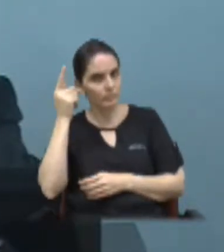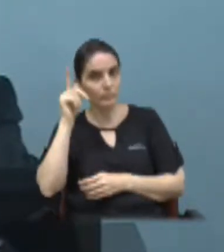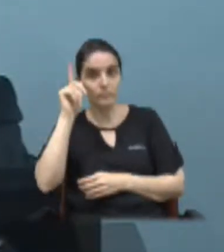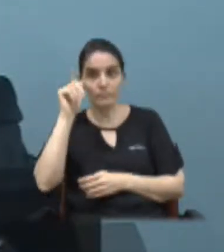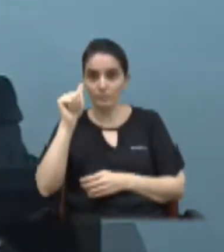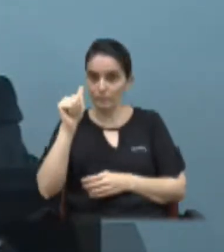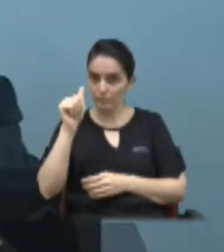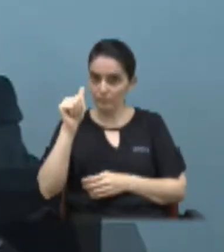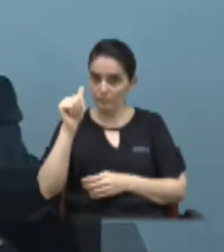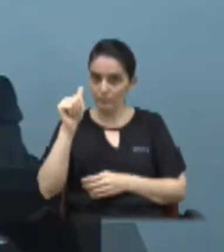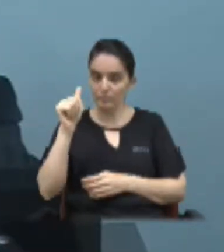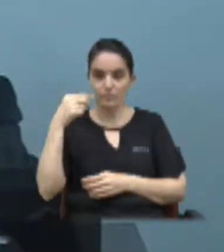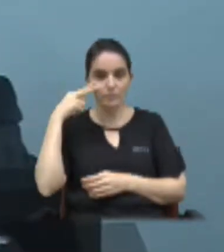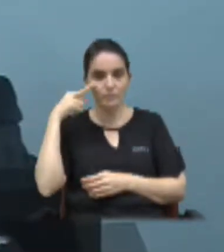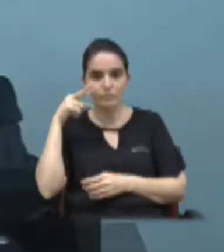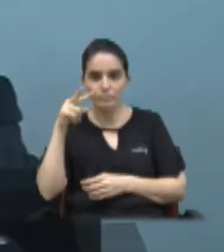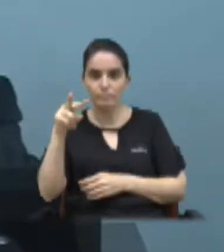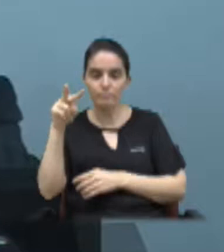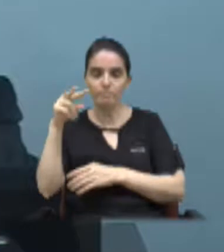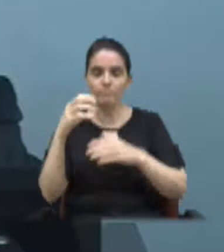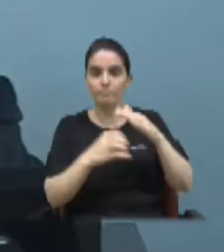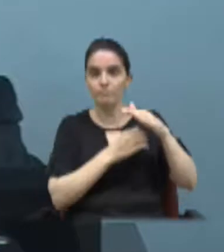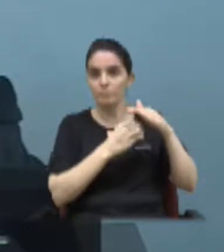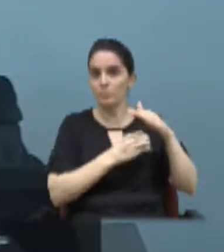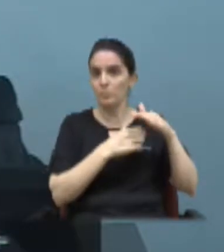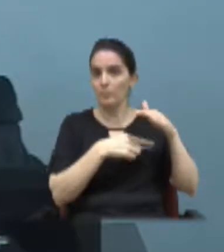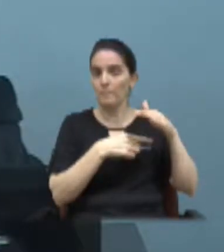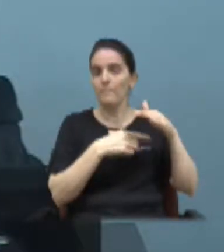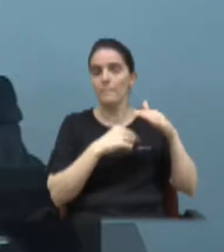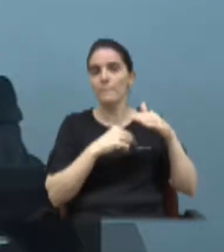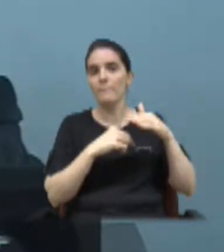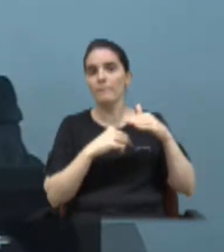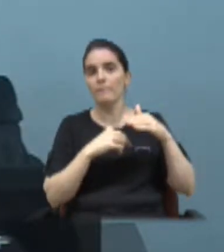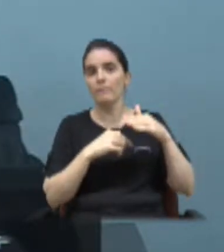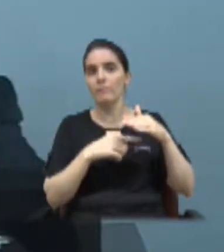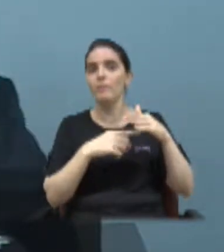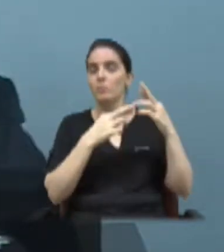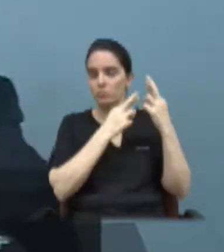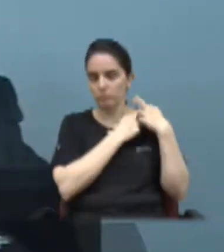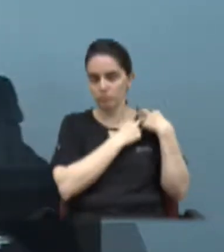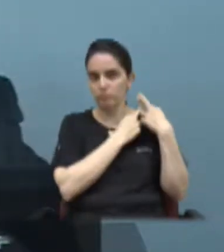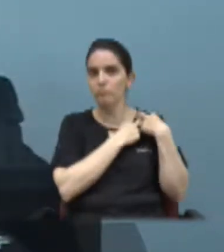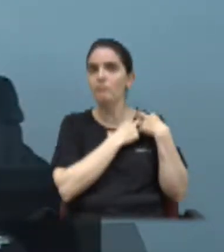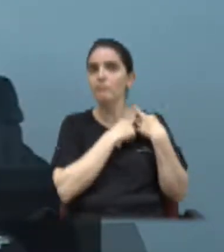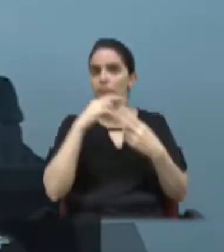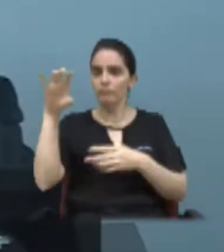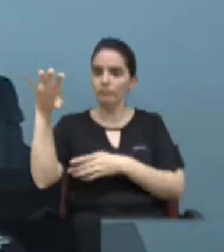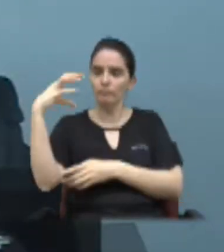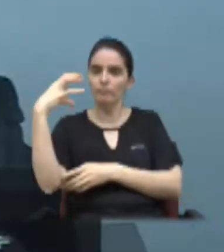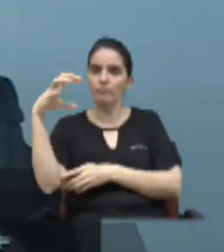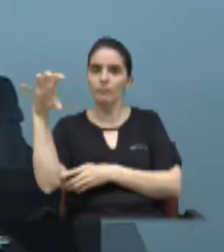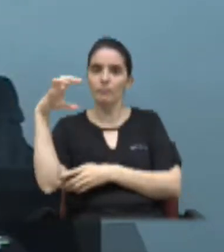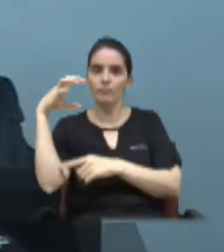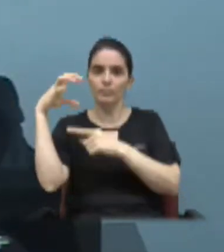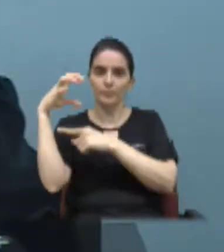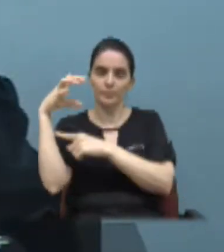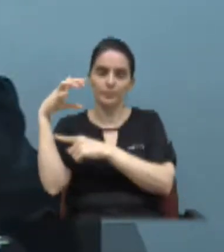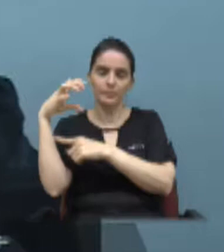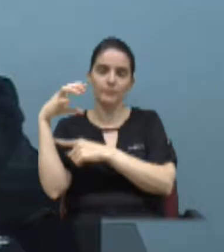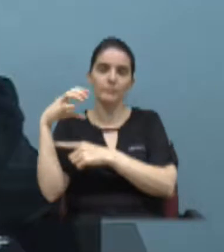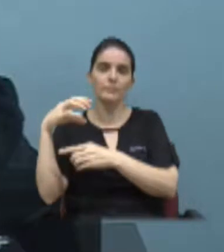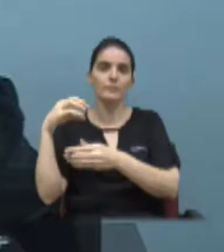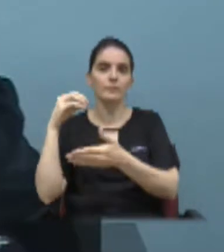feita pelo Inmetro, porém, a empresa que presta serviço é a responsável pelo equipamento, que constatou que houve